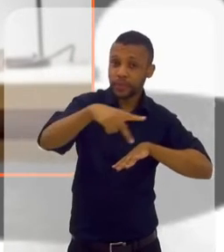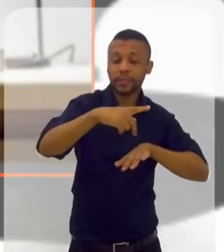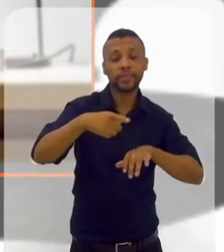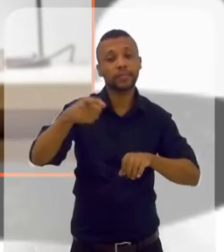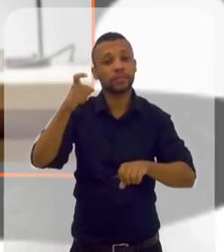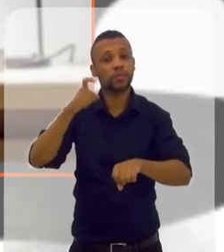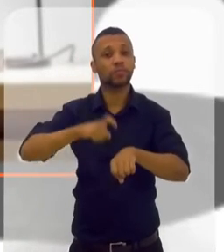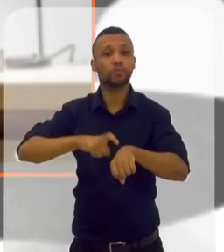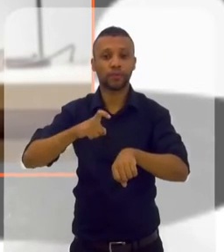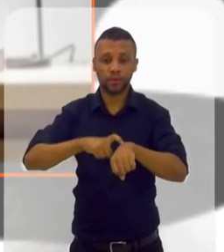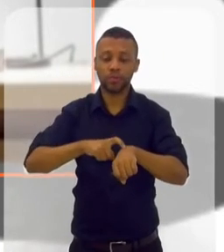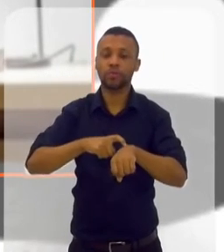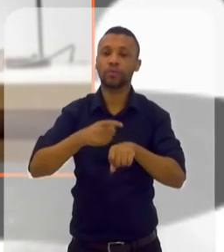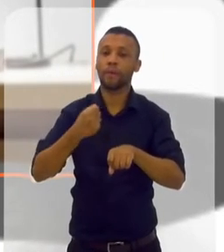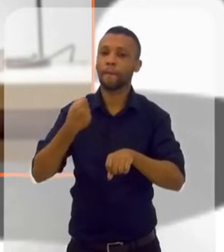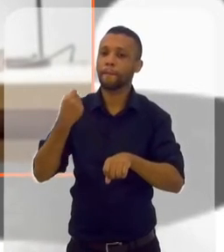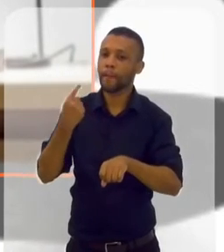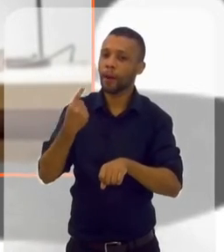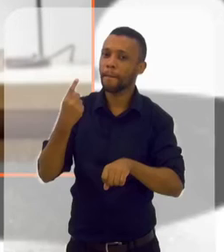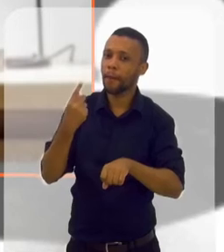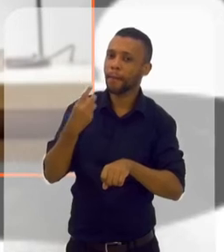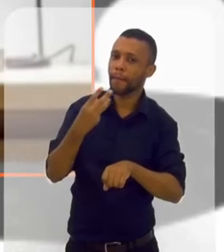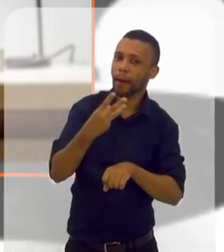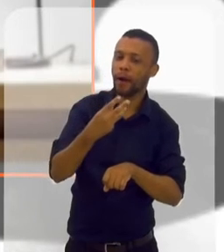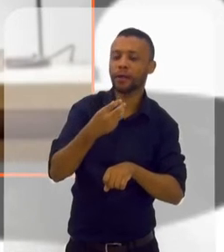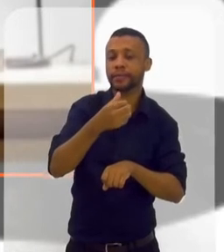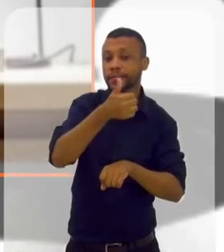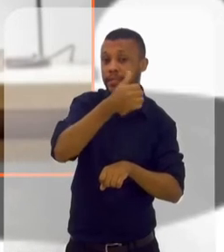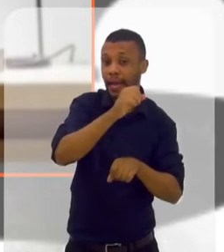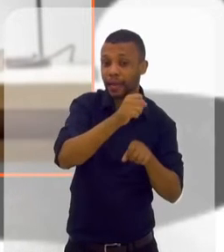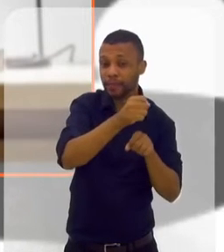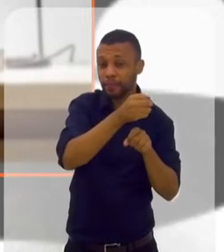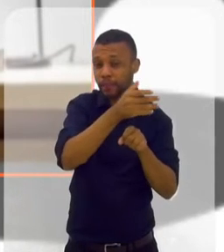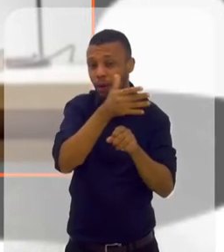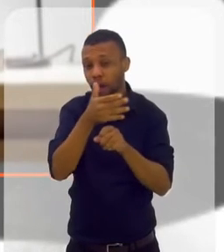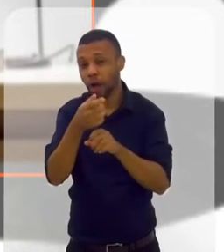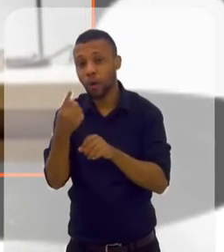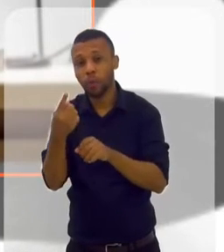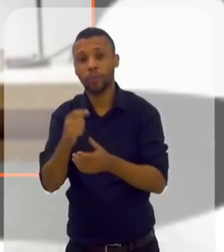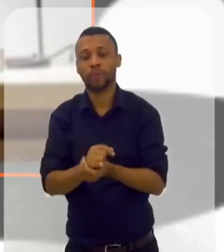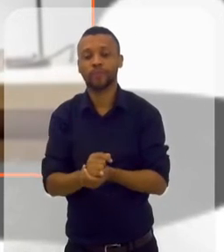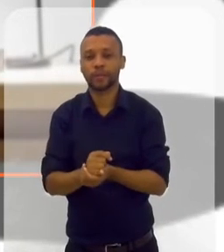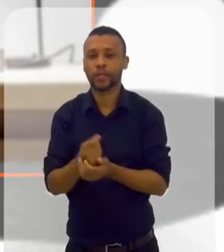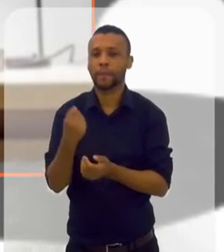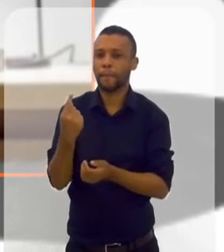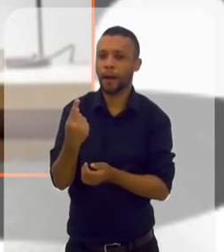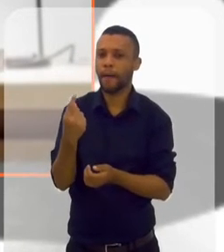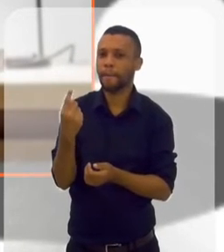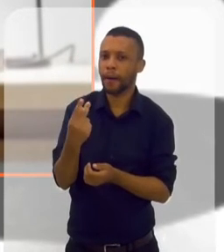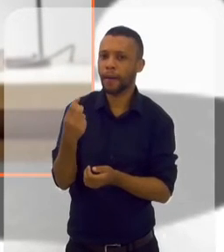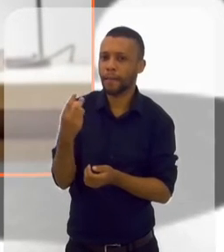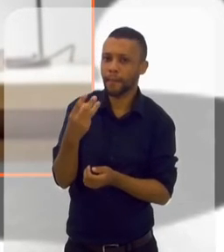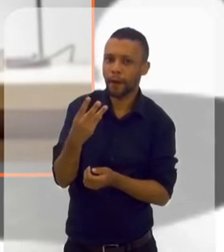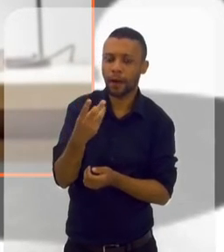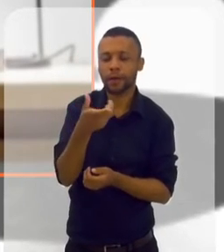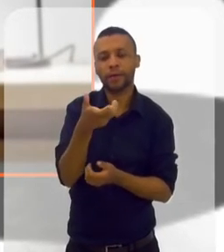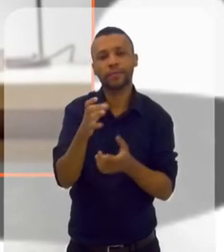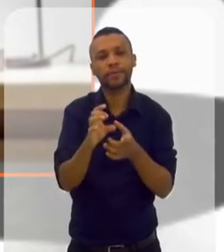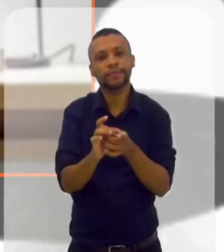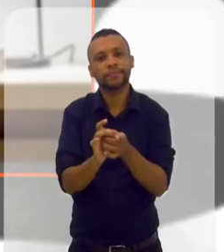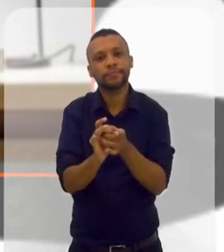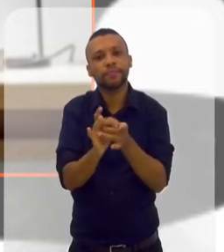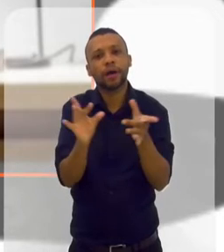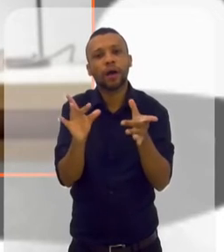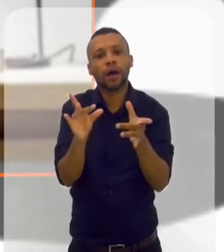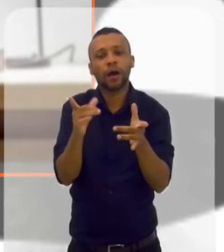momento, eu vou contar de 10 a 1. E a cada número que eu falar, eu quero que você permita que sua mente e seu